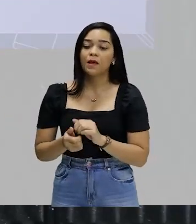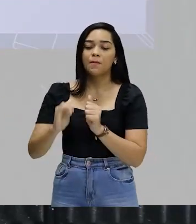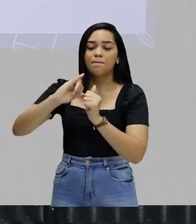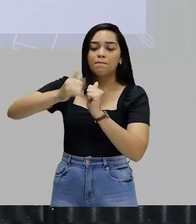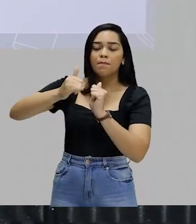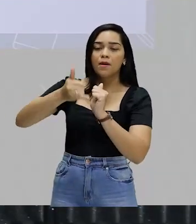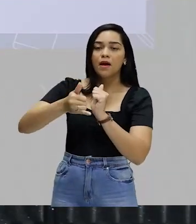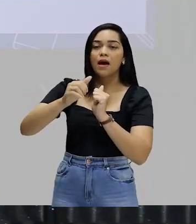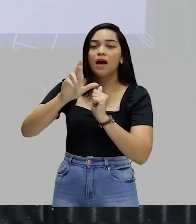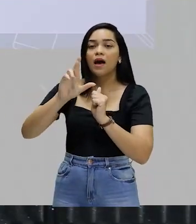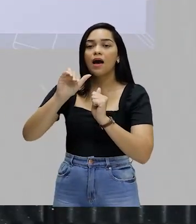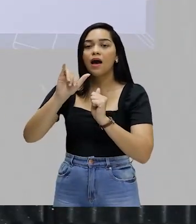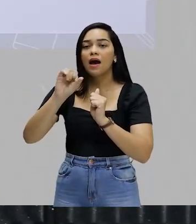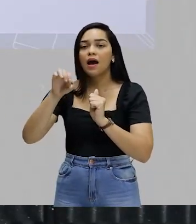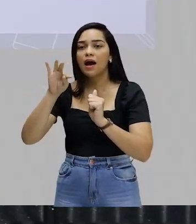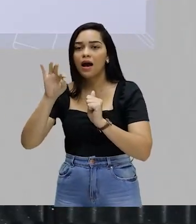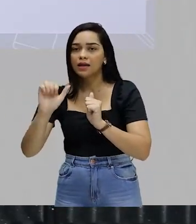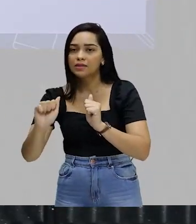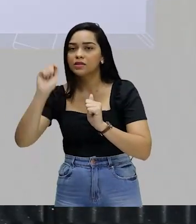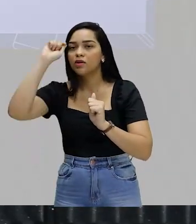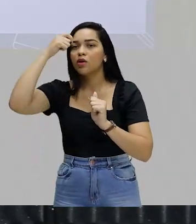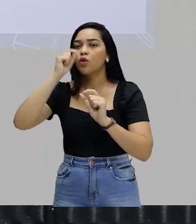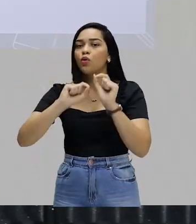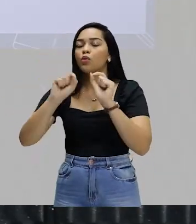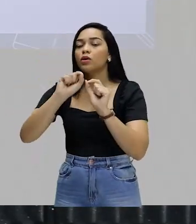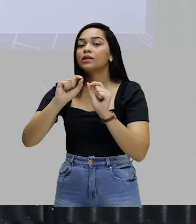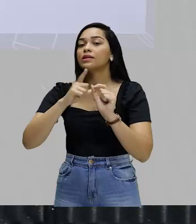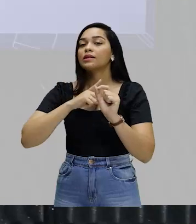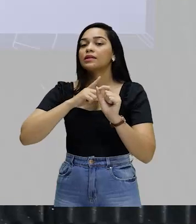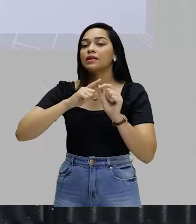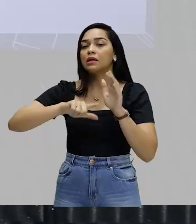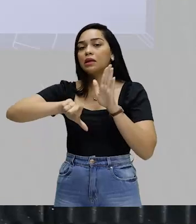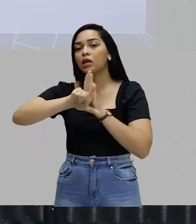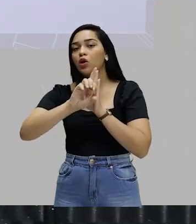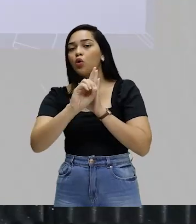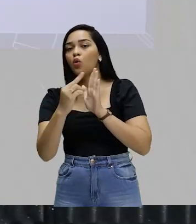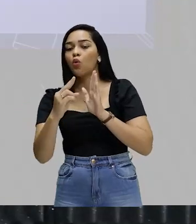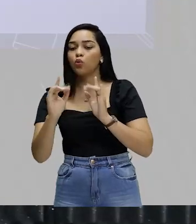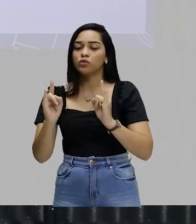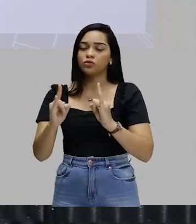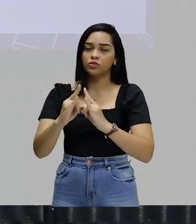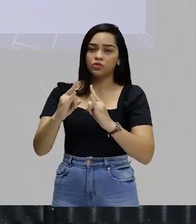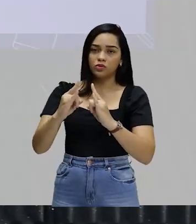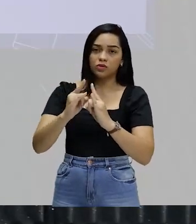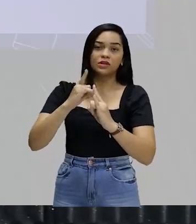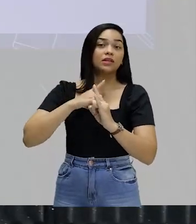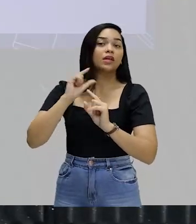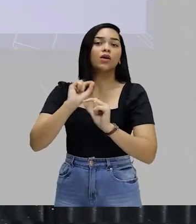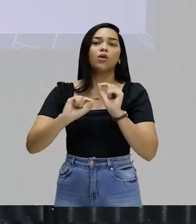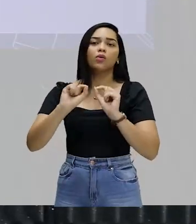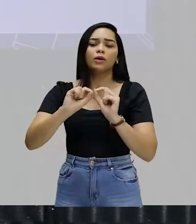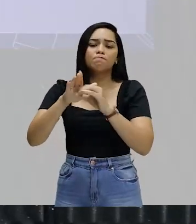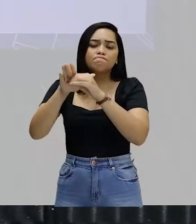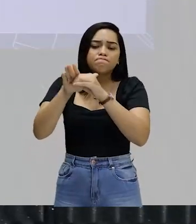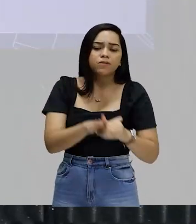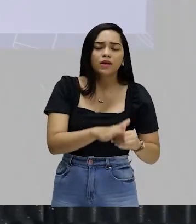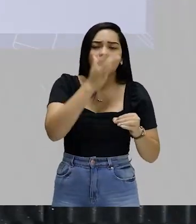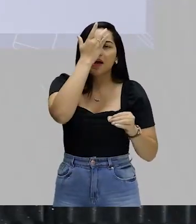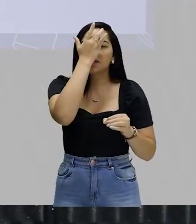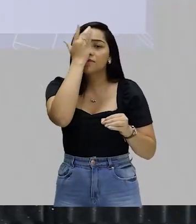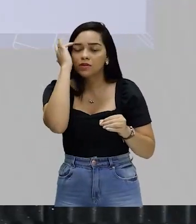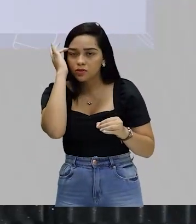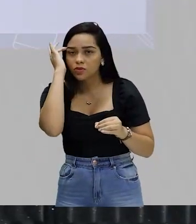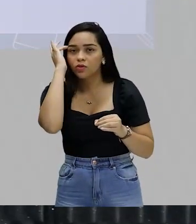racista é também usado para se referir a leis ou instituições que discriminam as pessoas